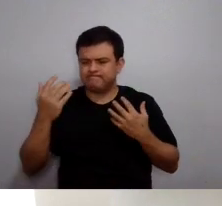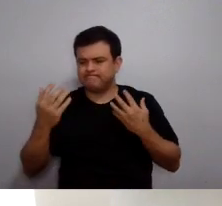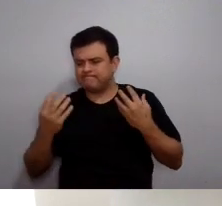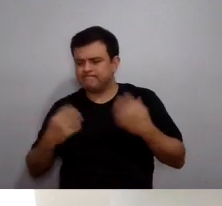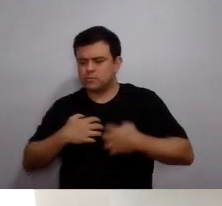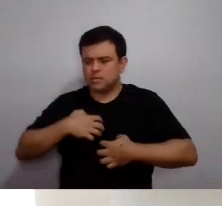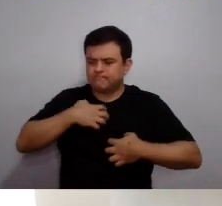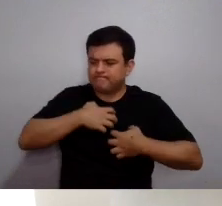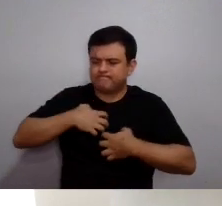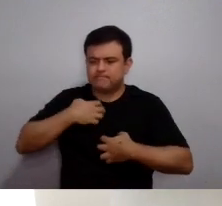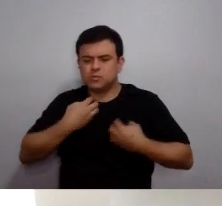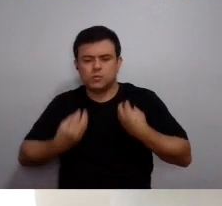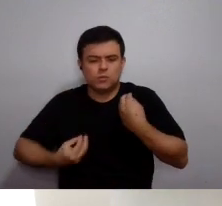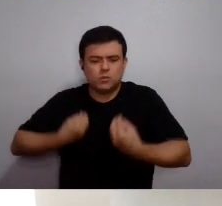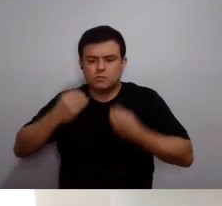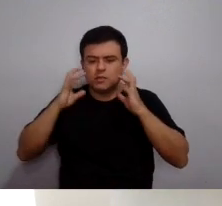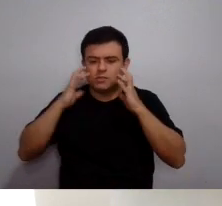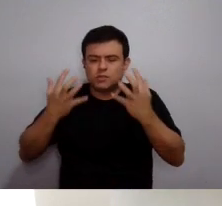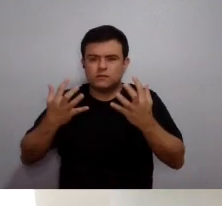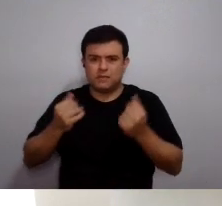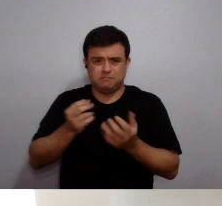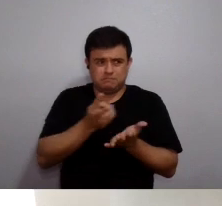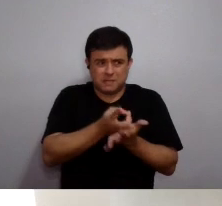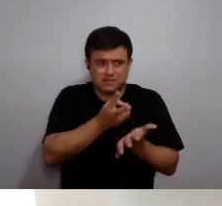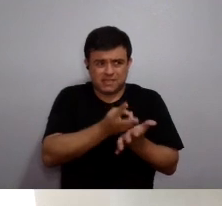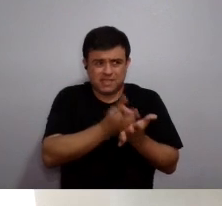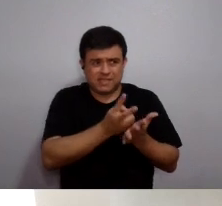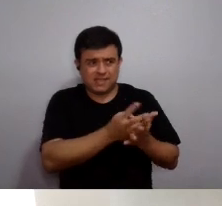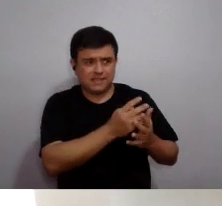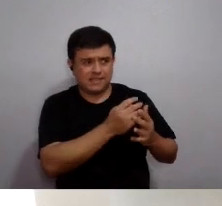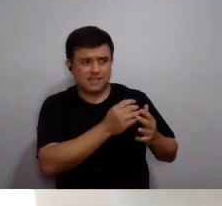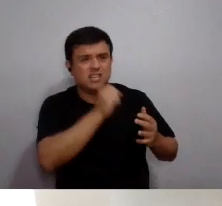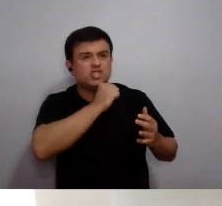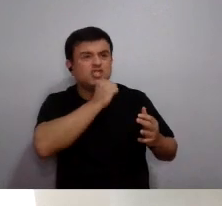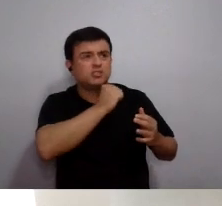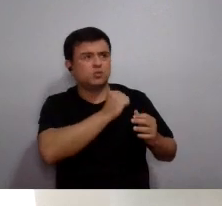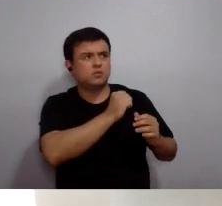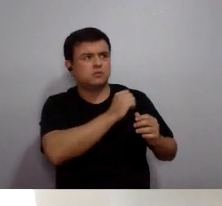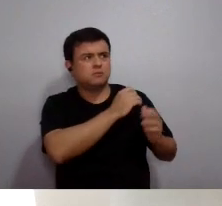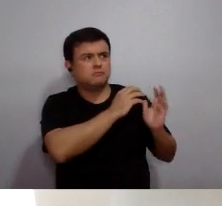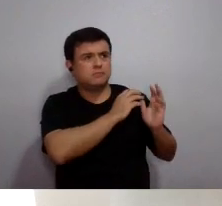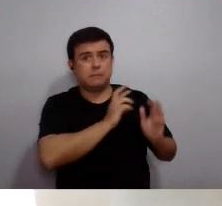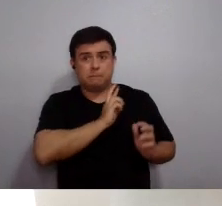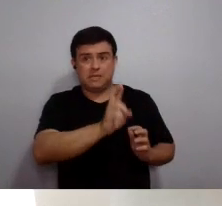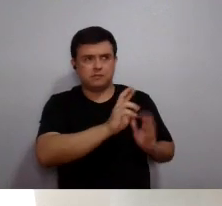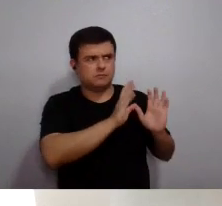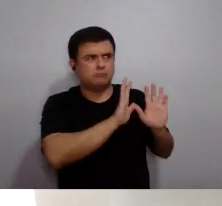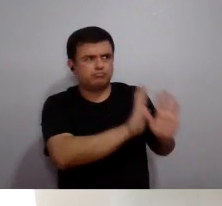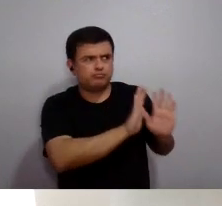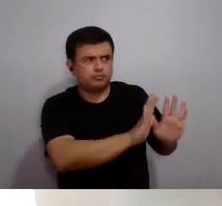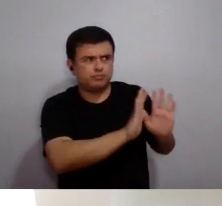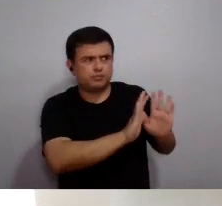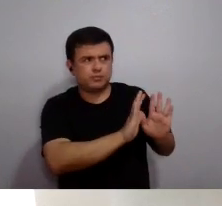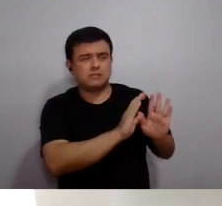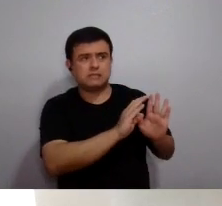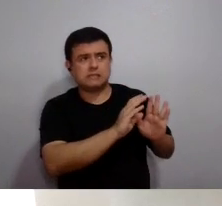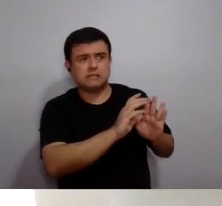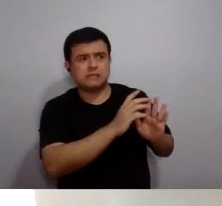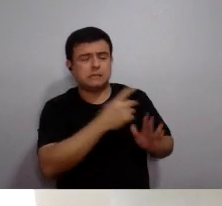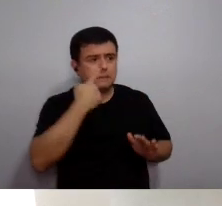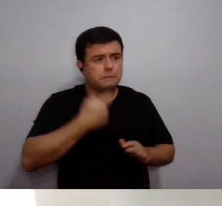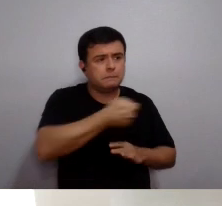a própria comissão bastante apreensiva. O que fazia? Mantemos os mandatos por um tempo indeterminado